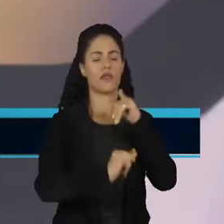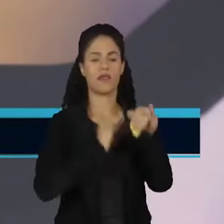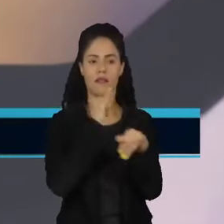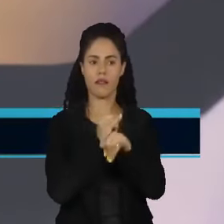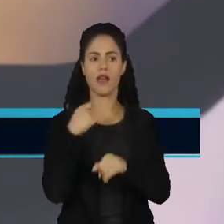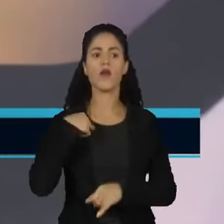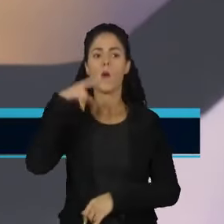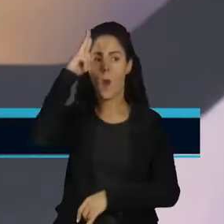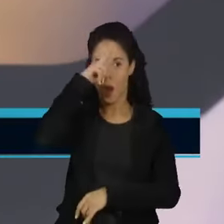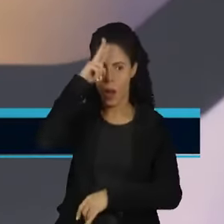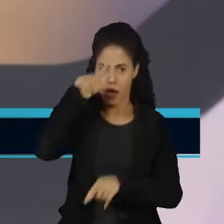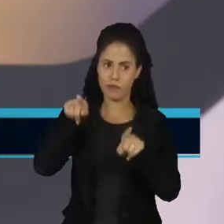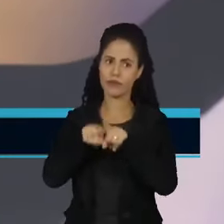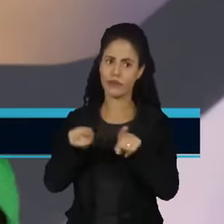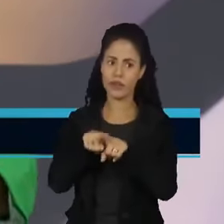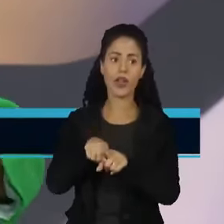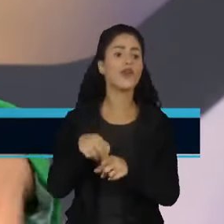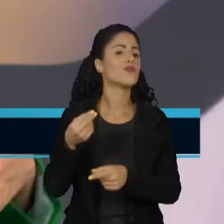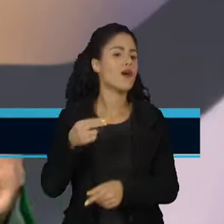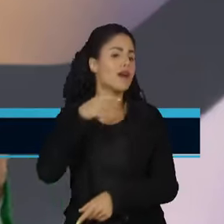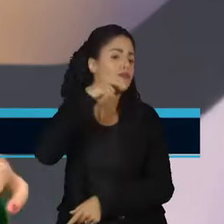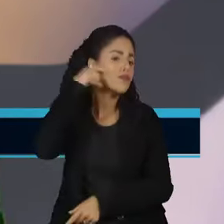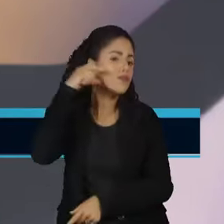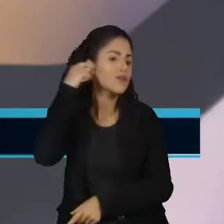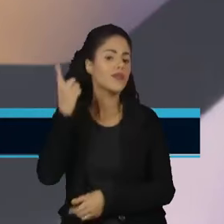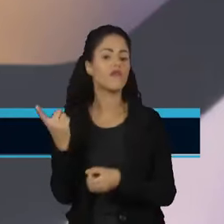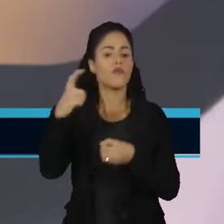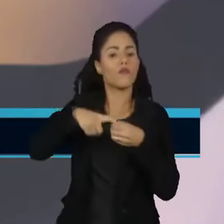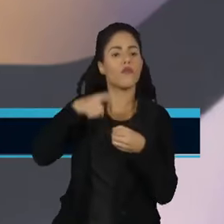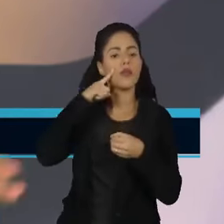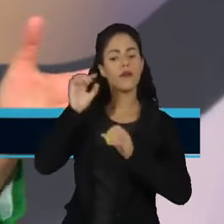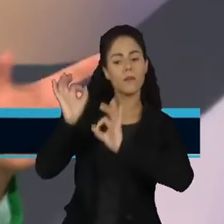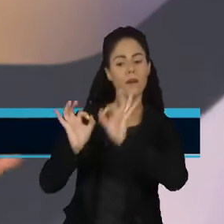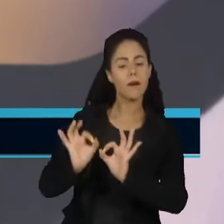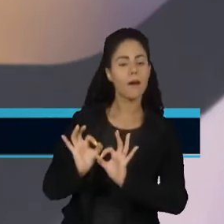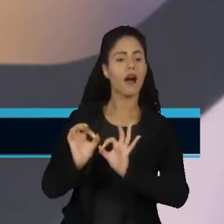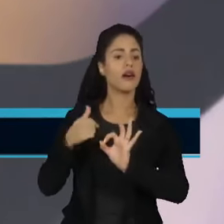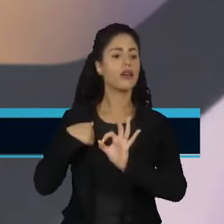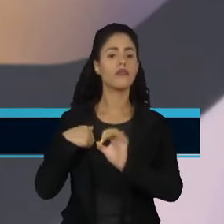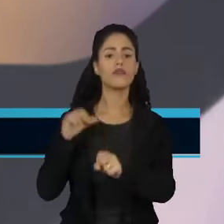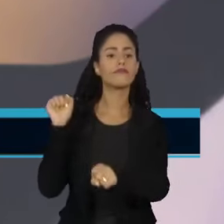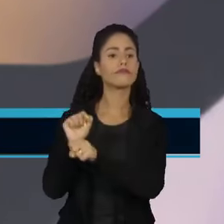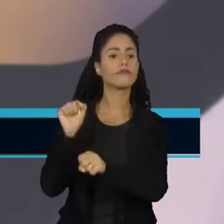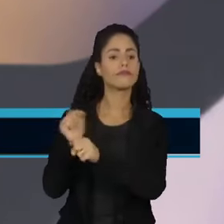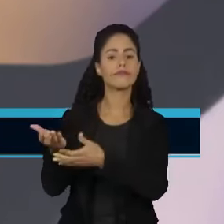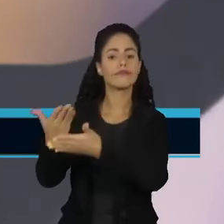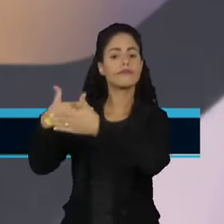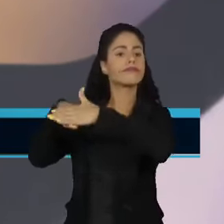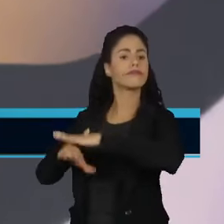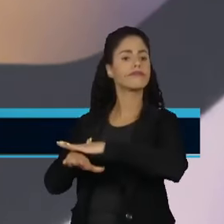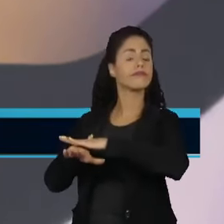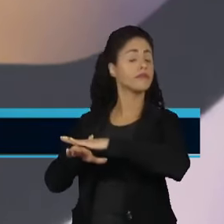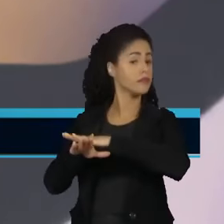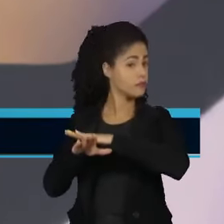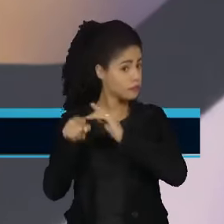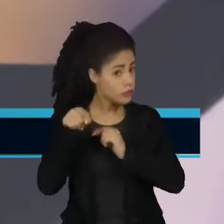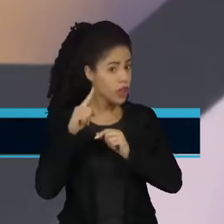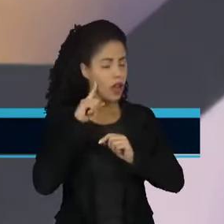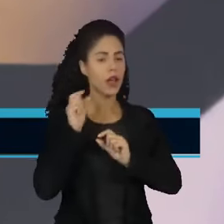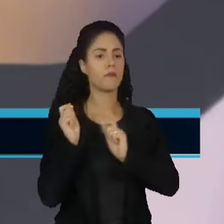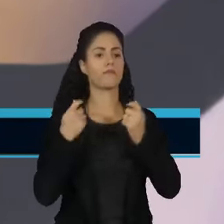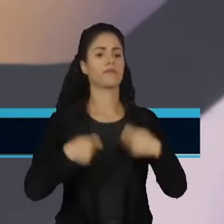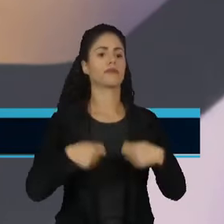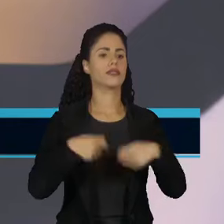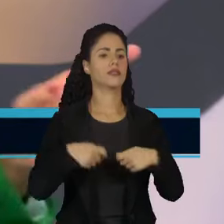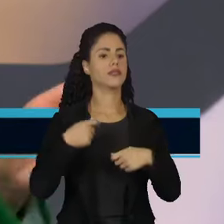lembro, o Arthur Lira chegou a falar que ia voltar do zero e, assim, ficou relativamente estagnado. A gente não enfrenta o poderio dessas